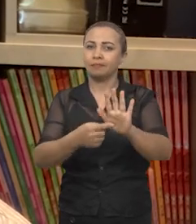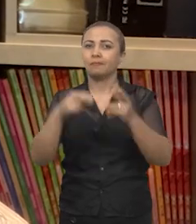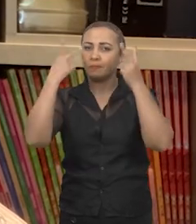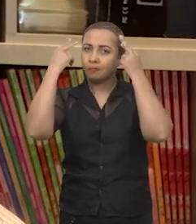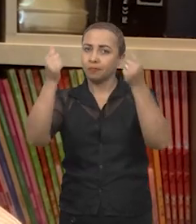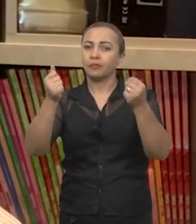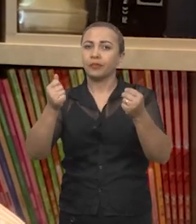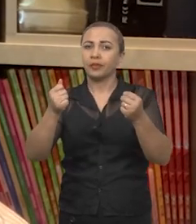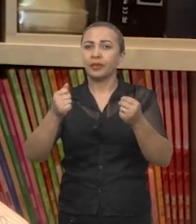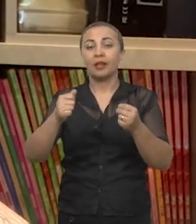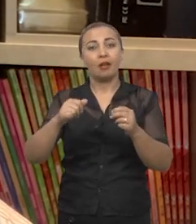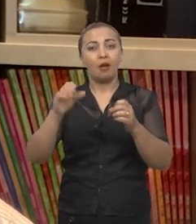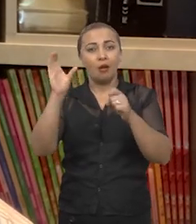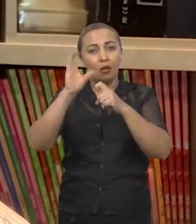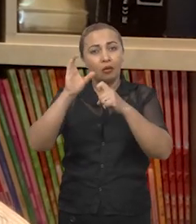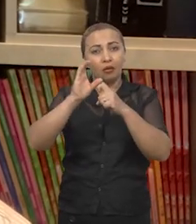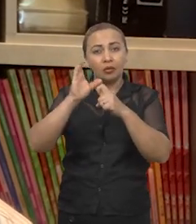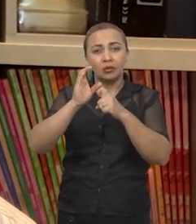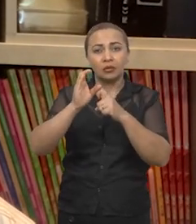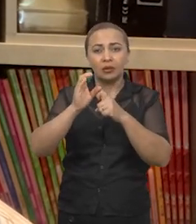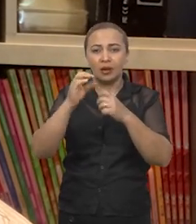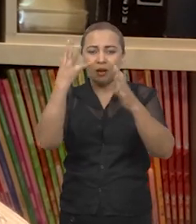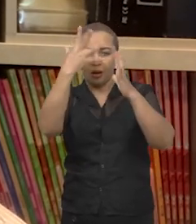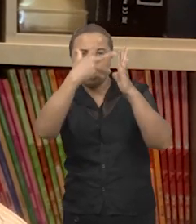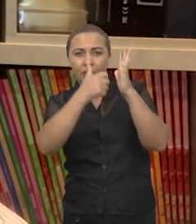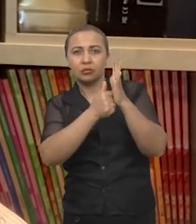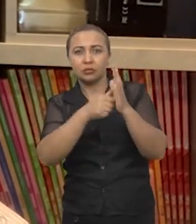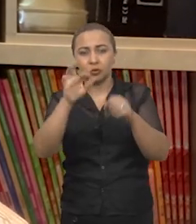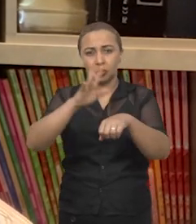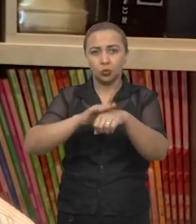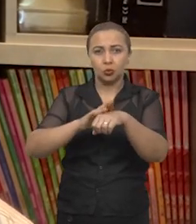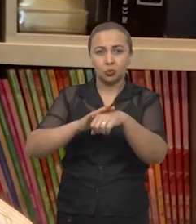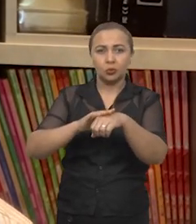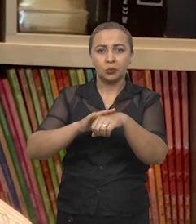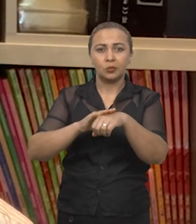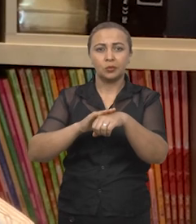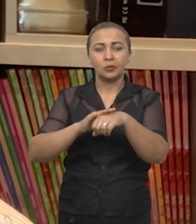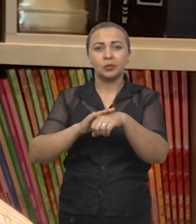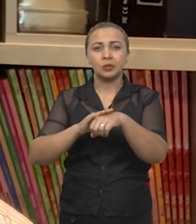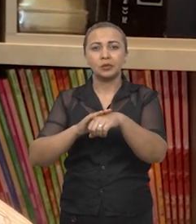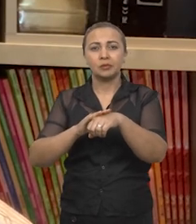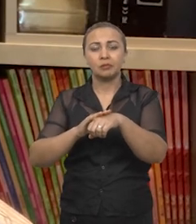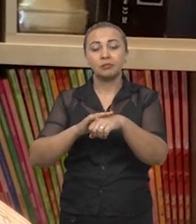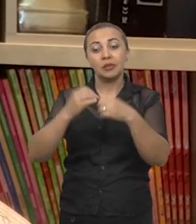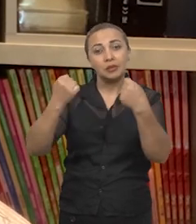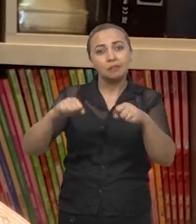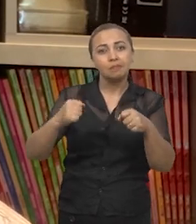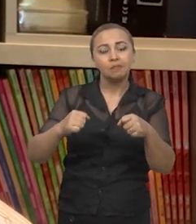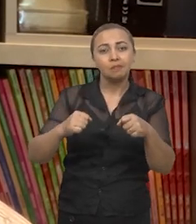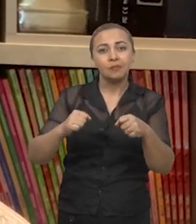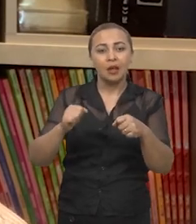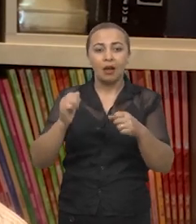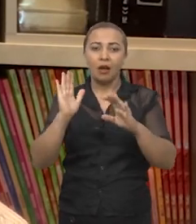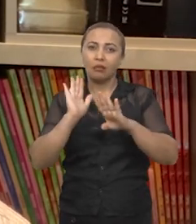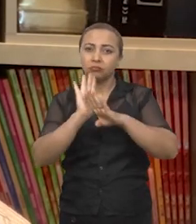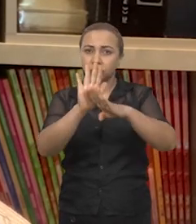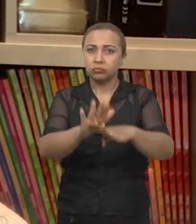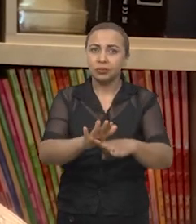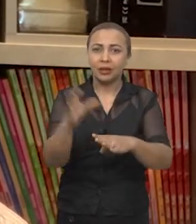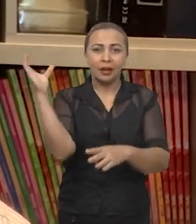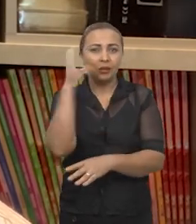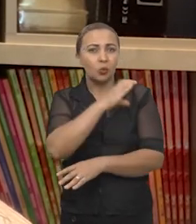normalmente um quadro clínico muito característico dessa doença e deve ser atendido